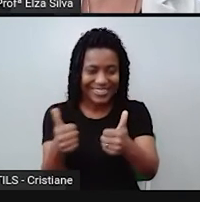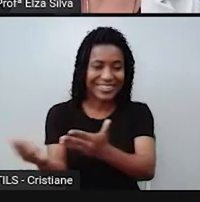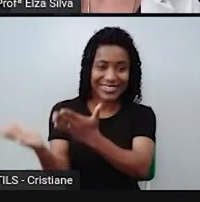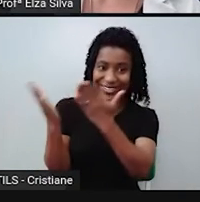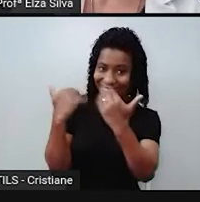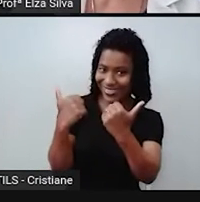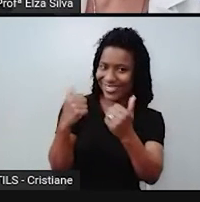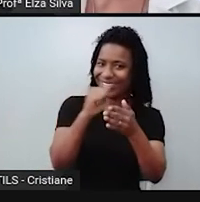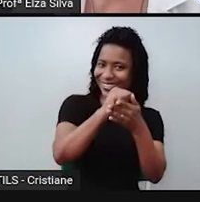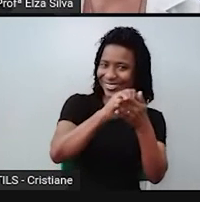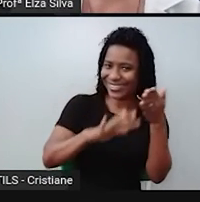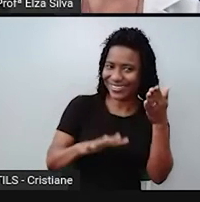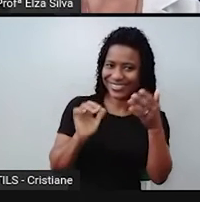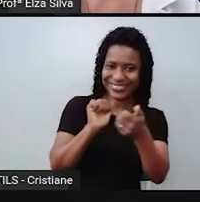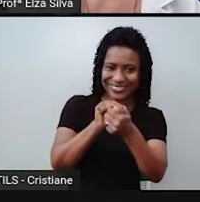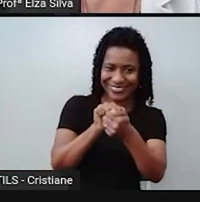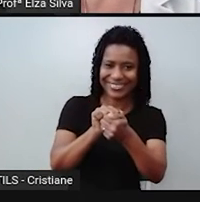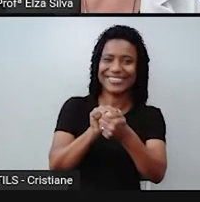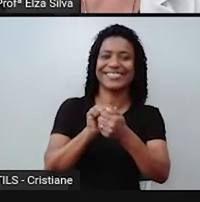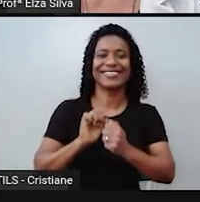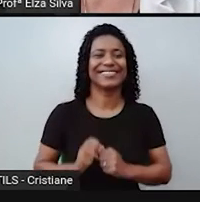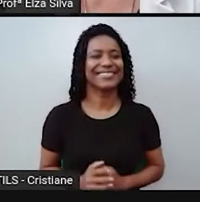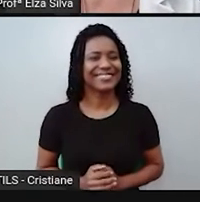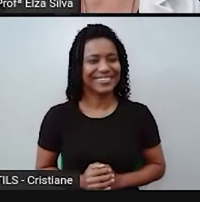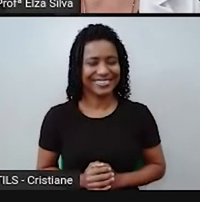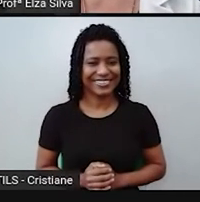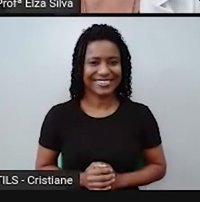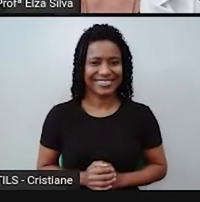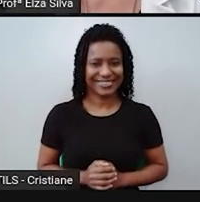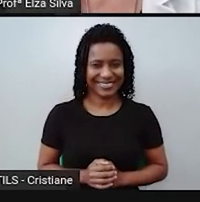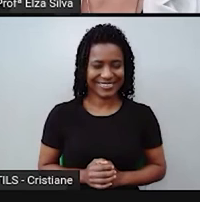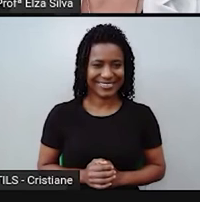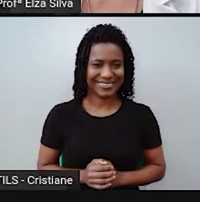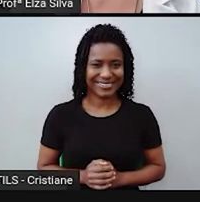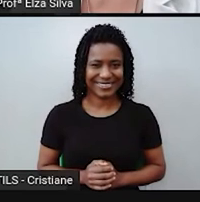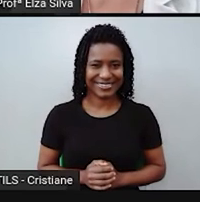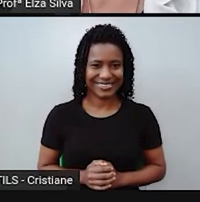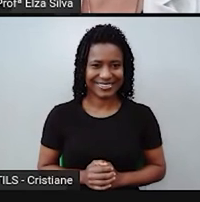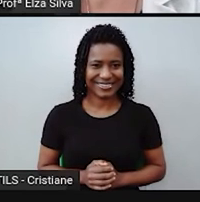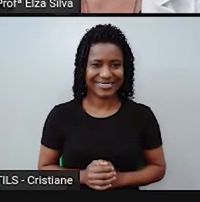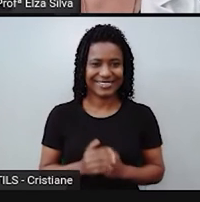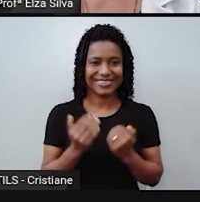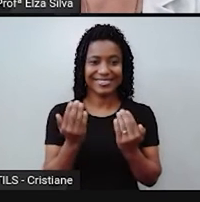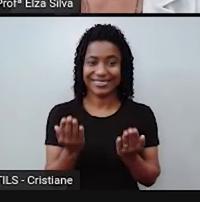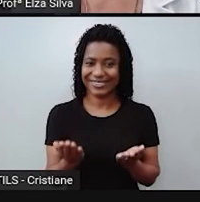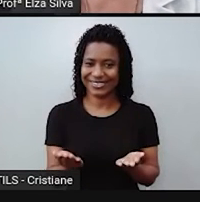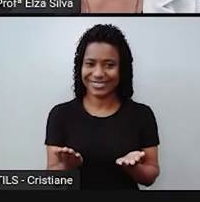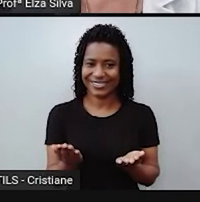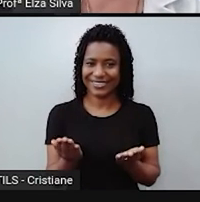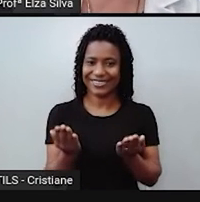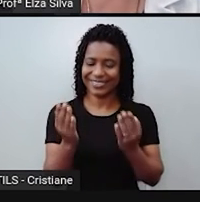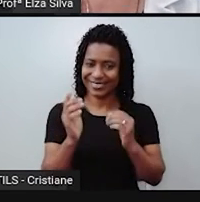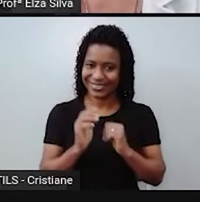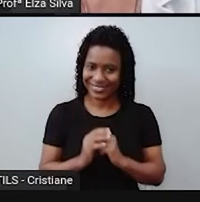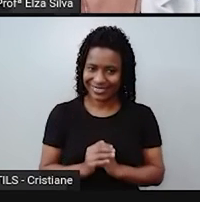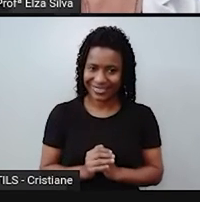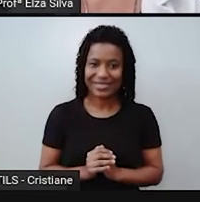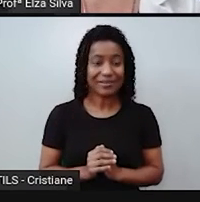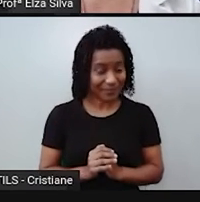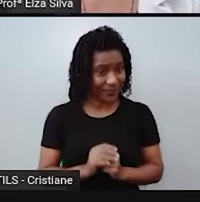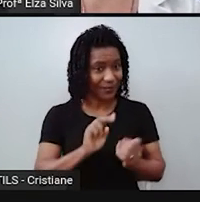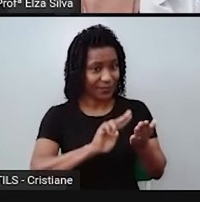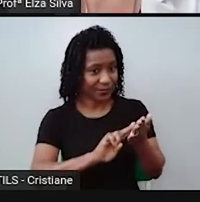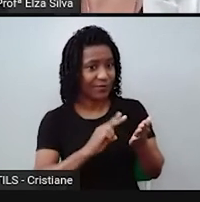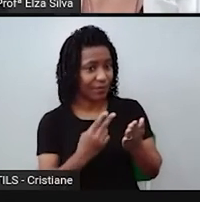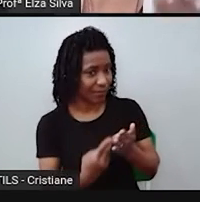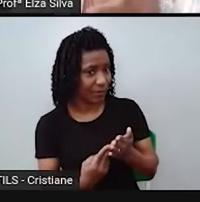Vamos realizar a tarefa juntos? Fill the sentences with the correct link word. Ok? Então nós